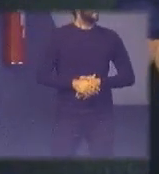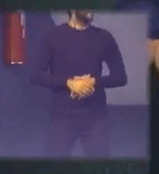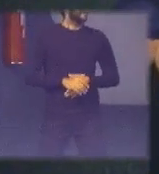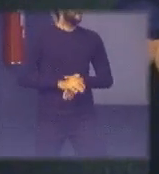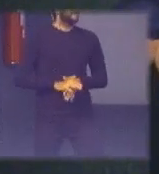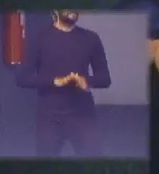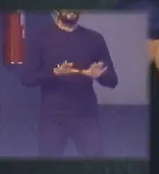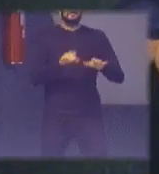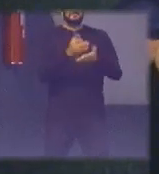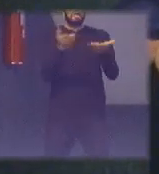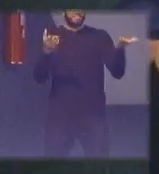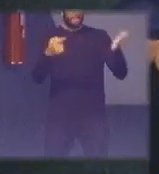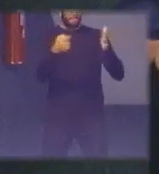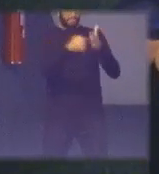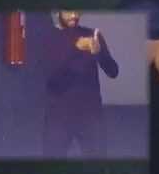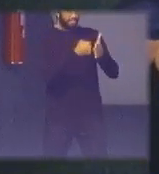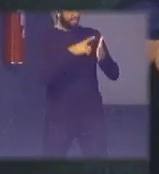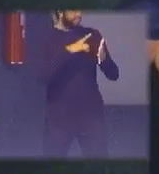alguém que tem alguma pergunta